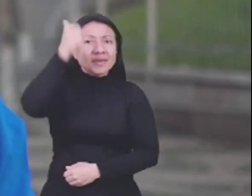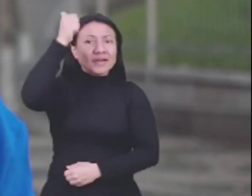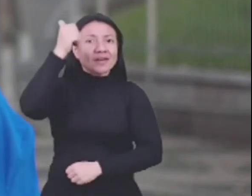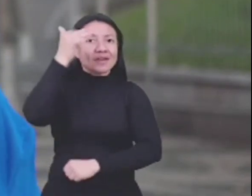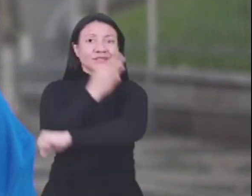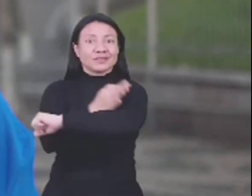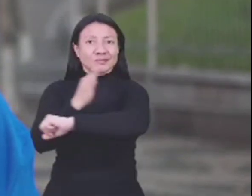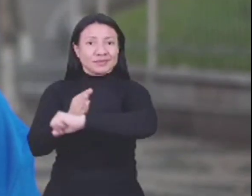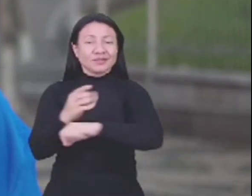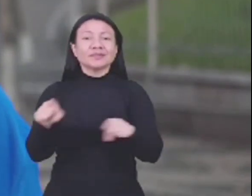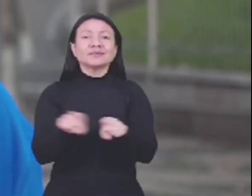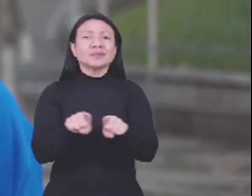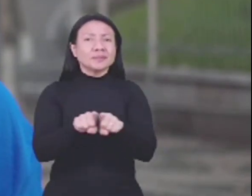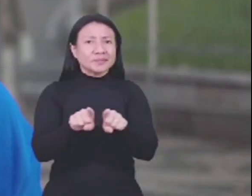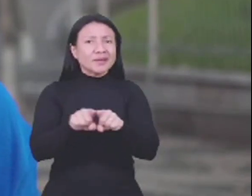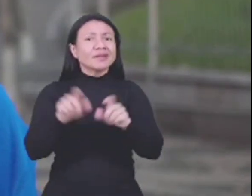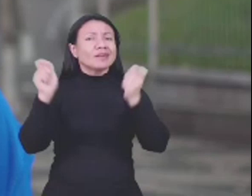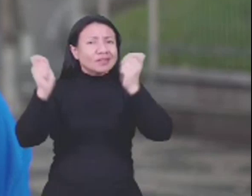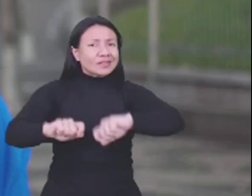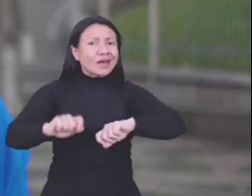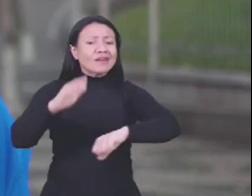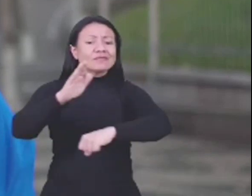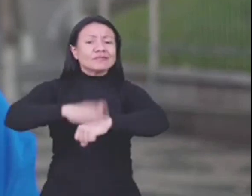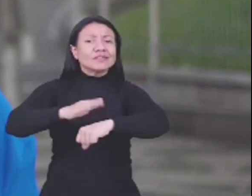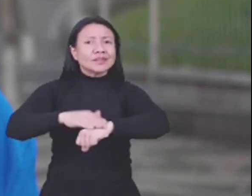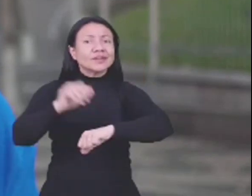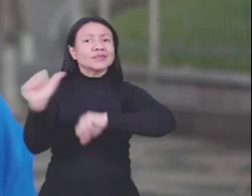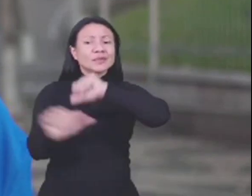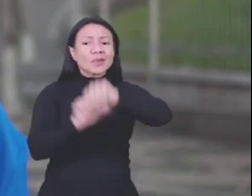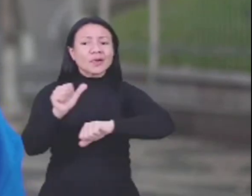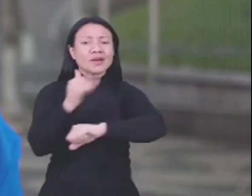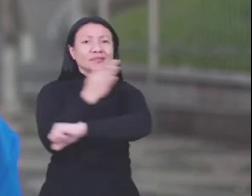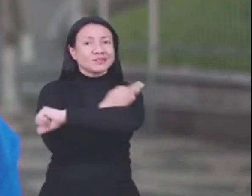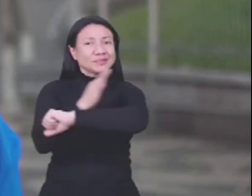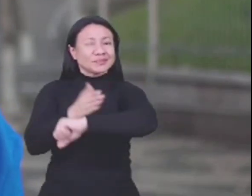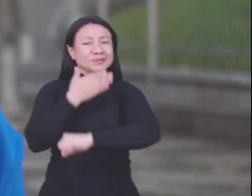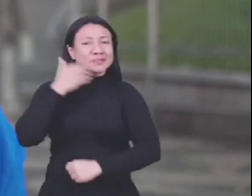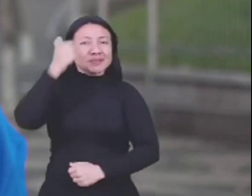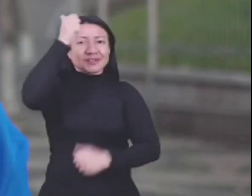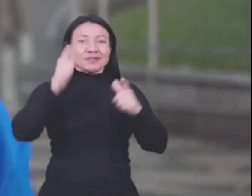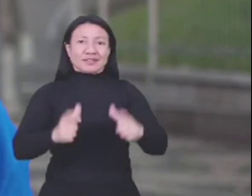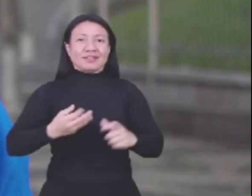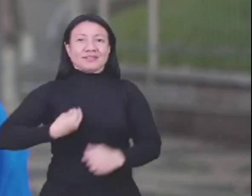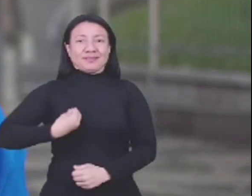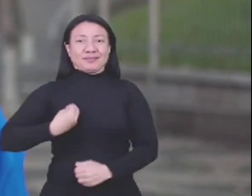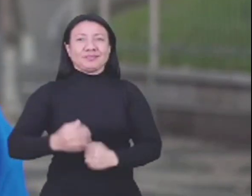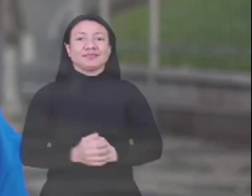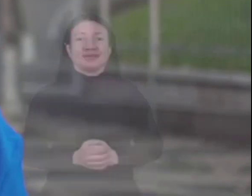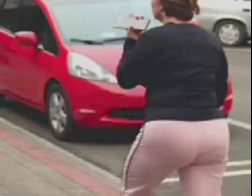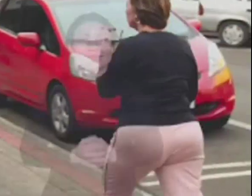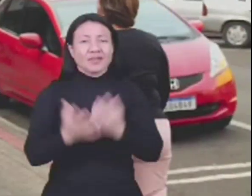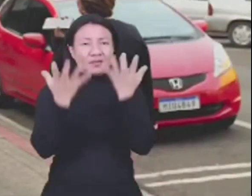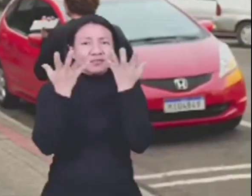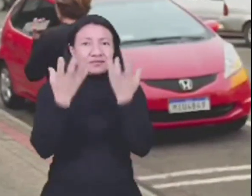para o beltronense e para fazer de Francisco Beltrão o melhor lugar para se viver.